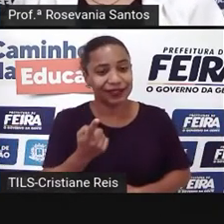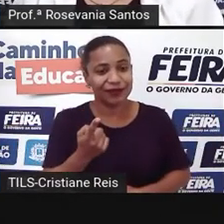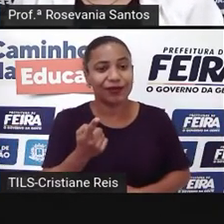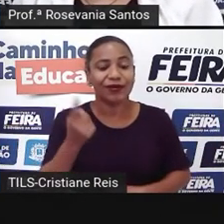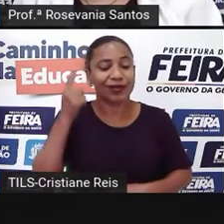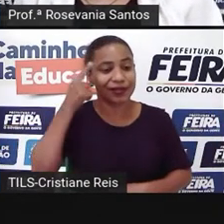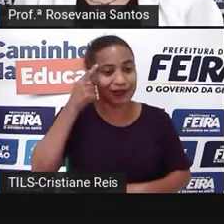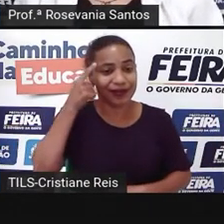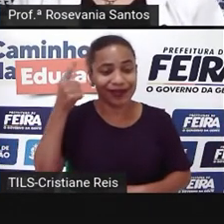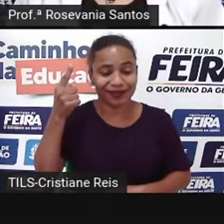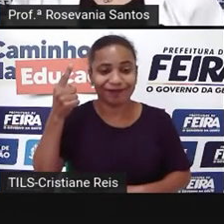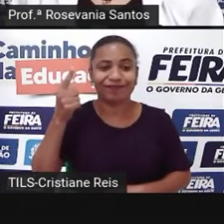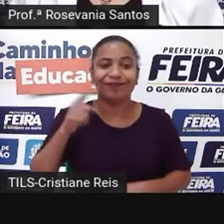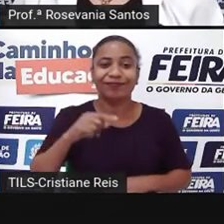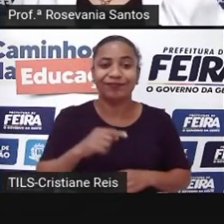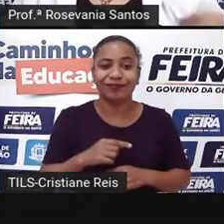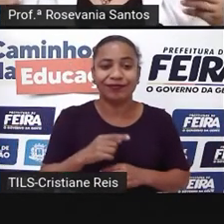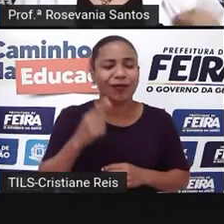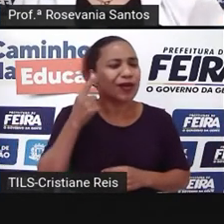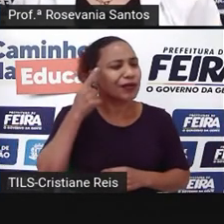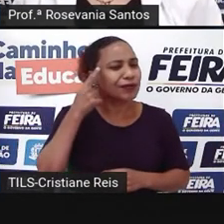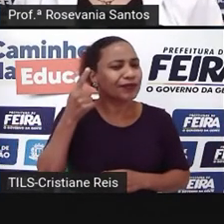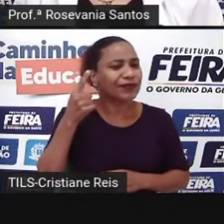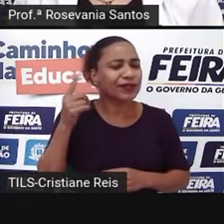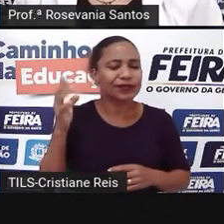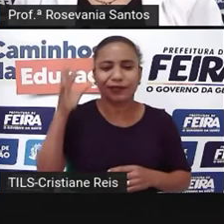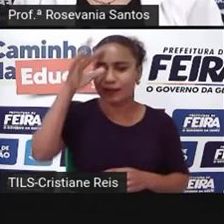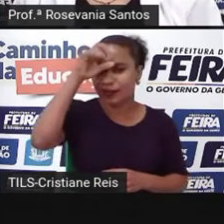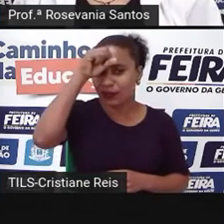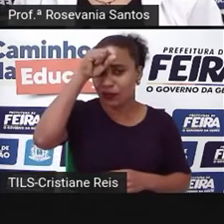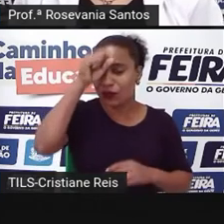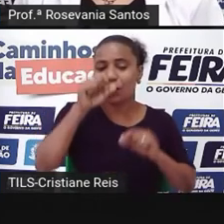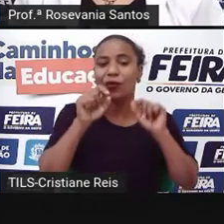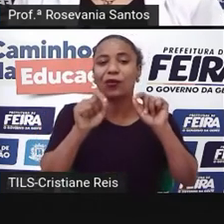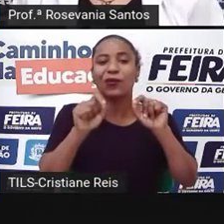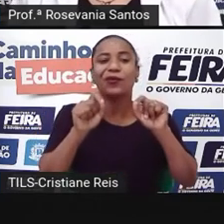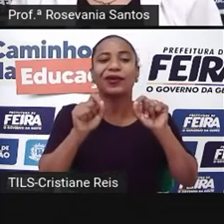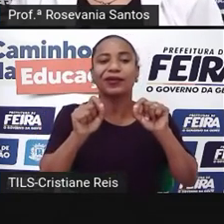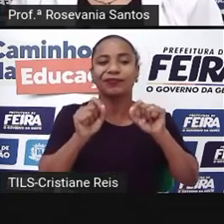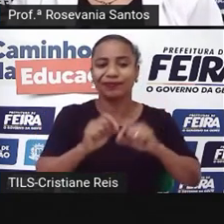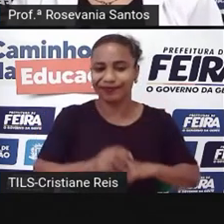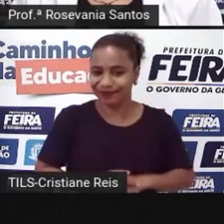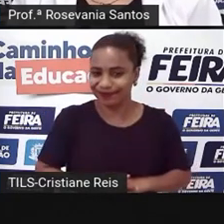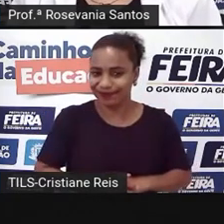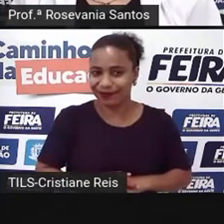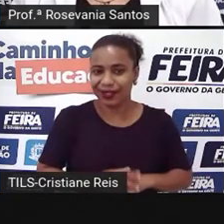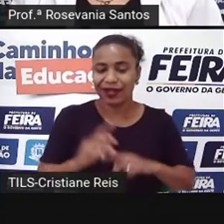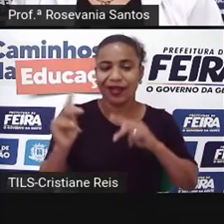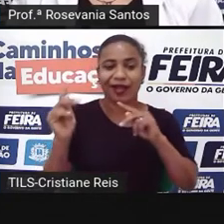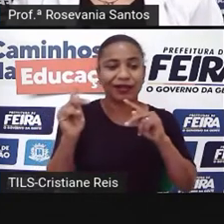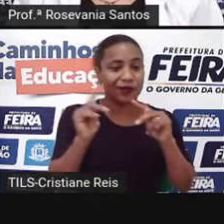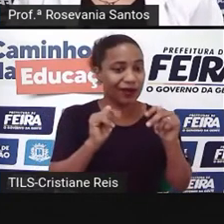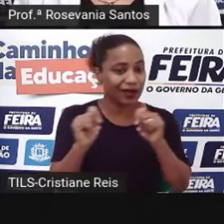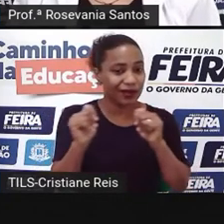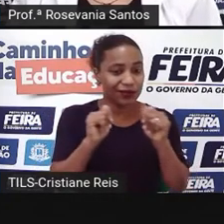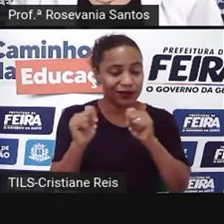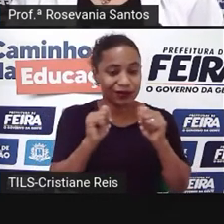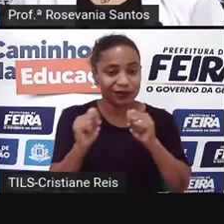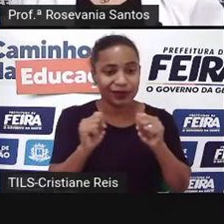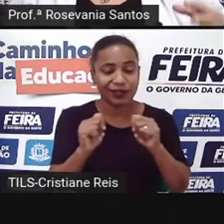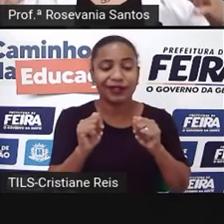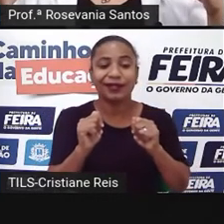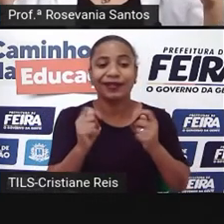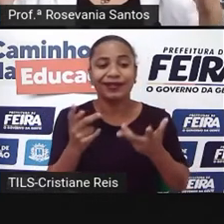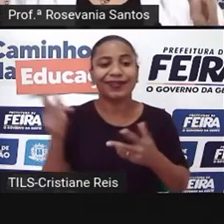da revisão e o que a gente tem, né? De importante quando a gente fala da economia asiática. Então, vocês perceberam